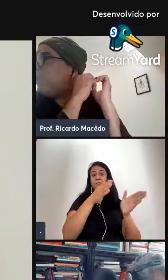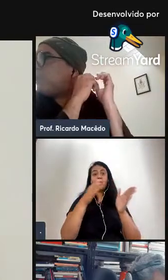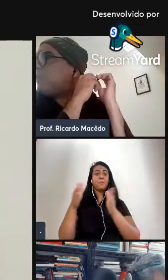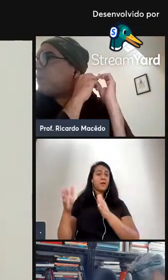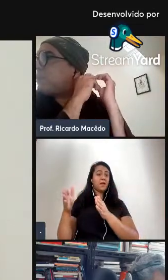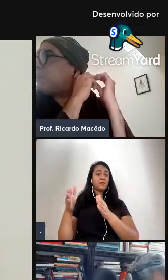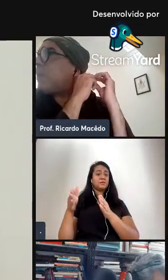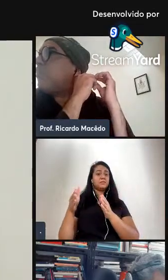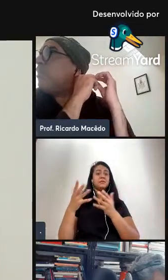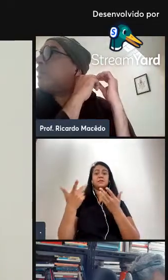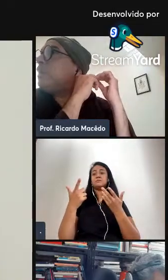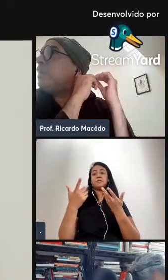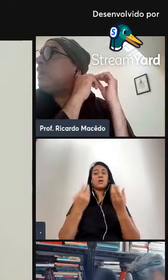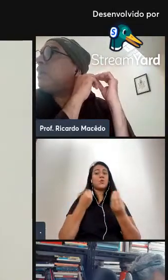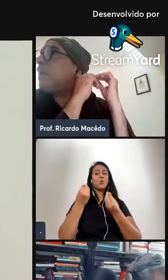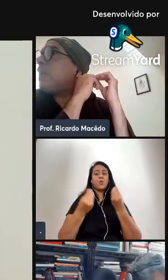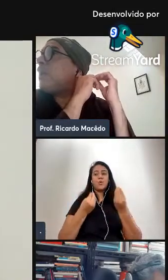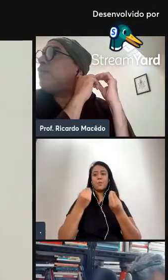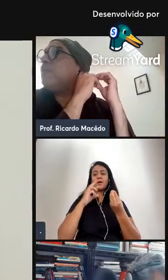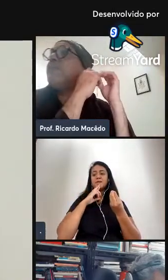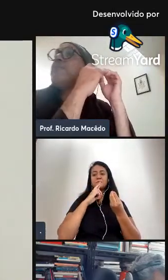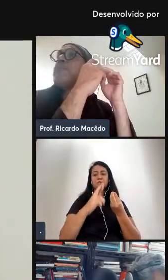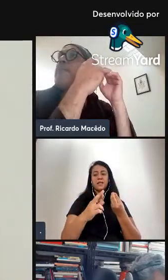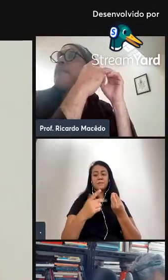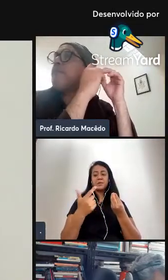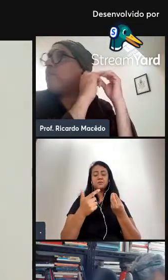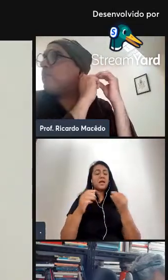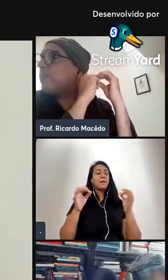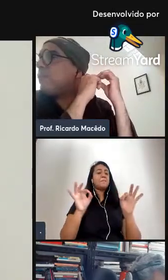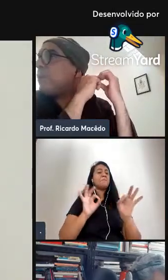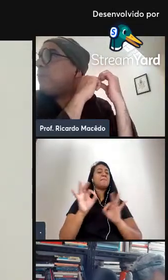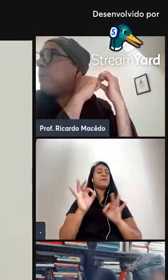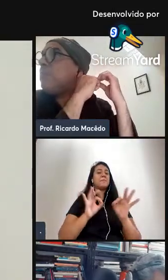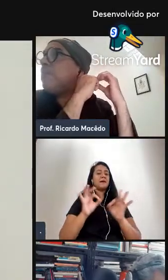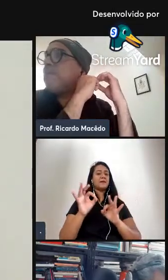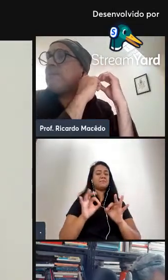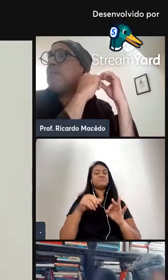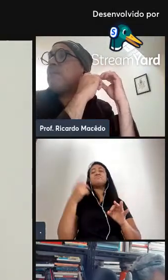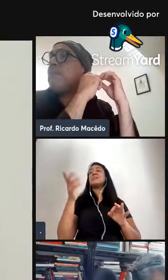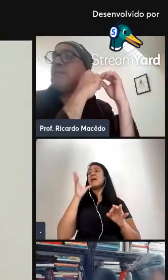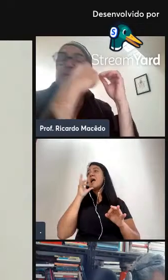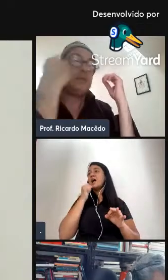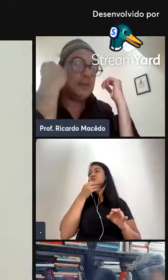não tem como responder porque a gente não está preparado e aí o que você acha Ricardo